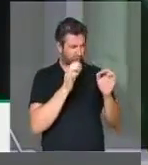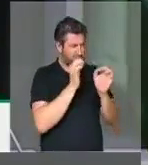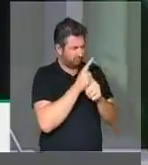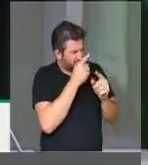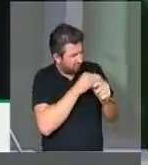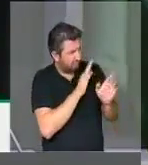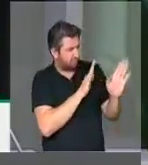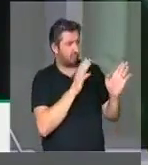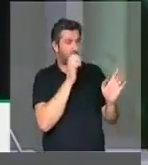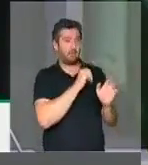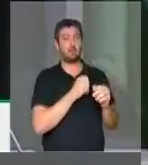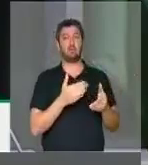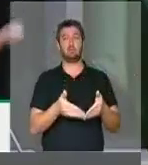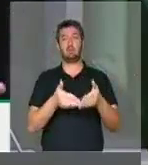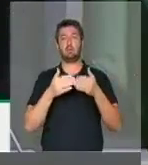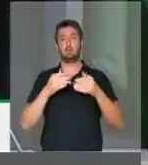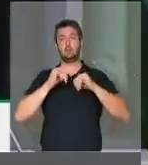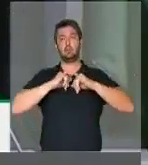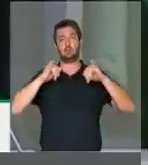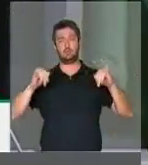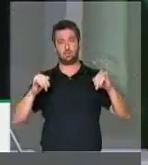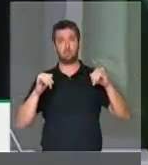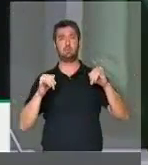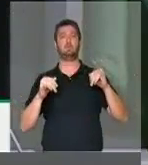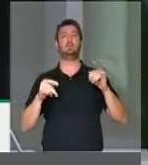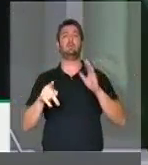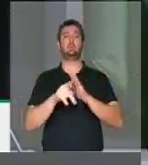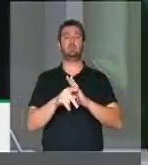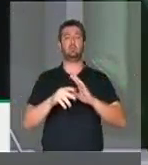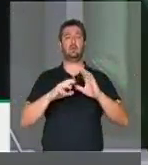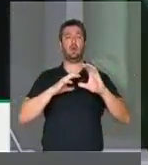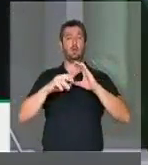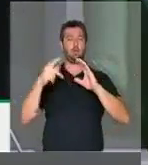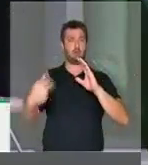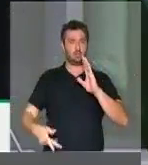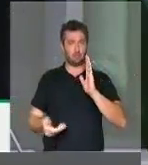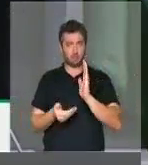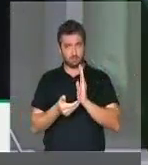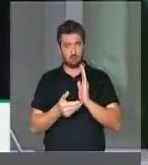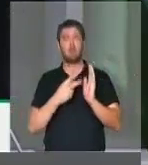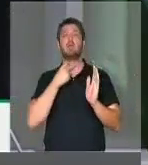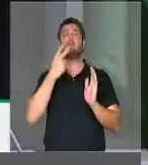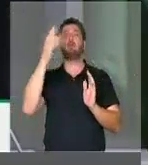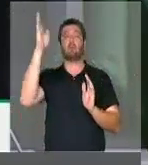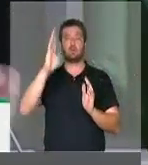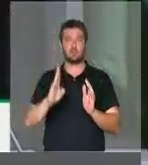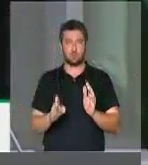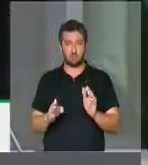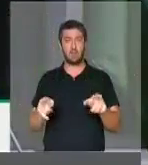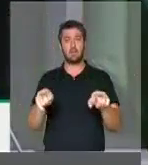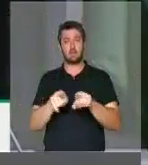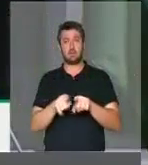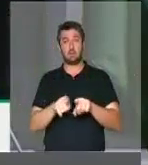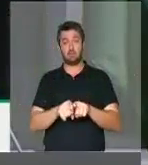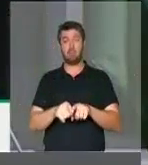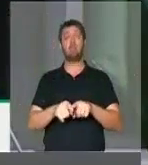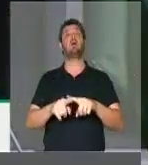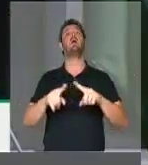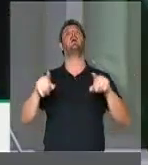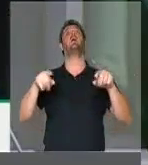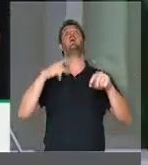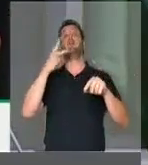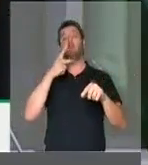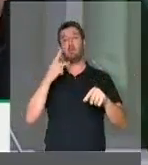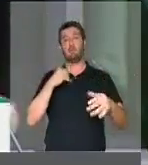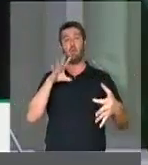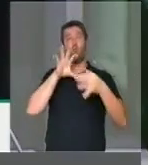concluir, senhor presidente, eu peço a divulgação desse meu discurso, senhor presidente, na voz do Brasil e digo ao mesmo tempo,